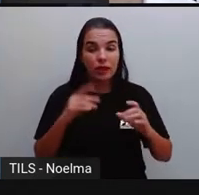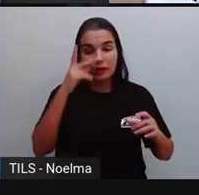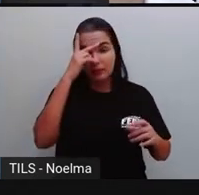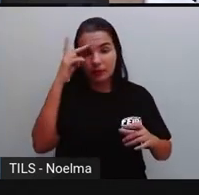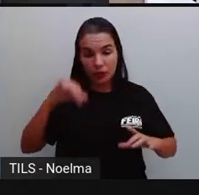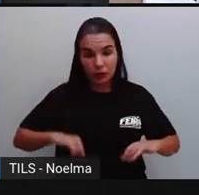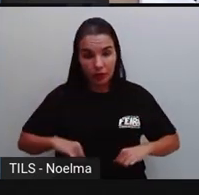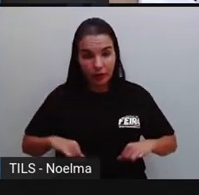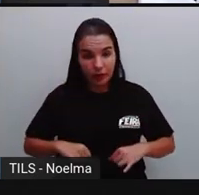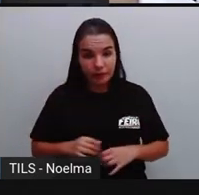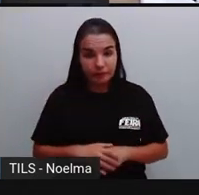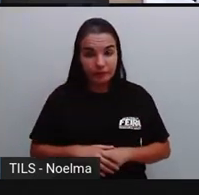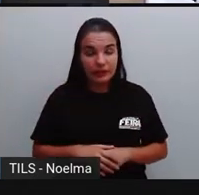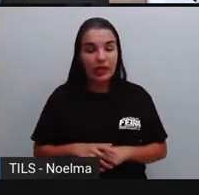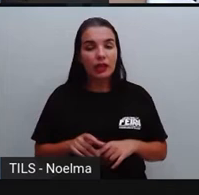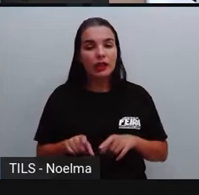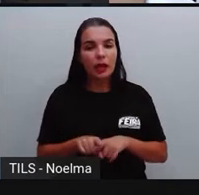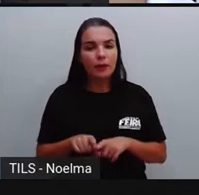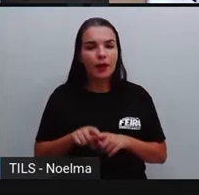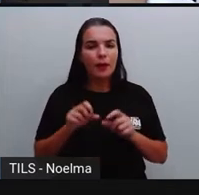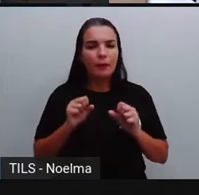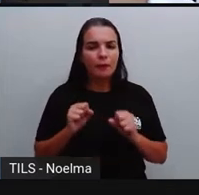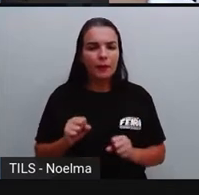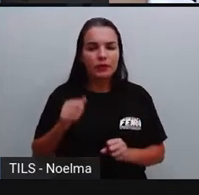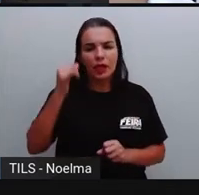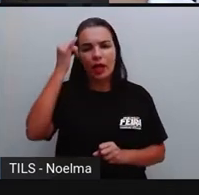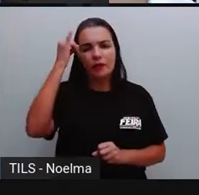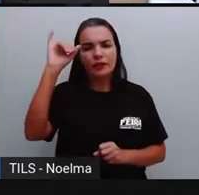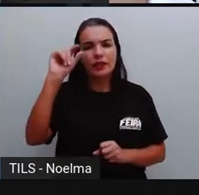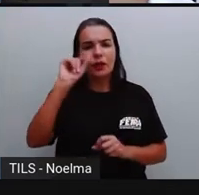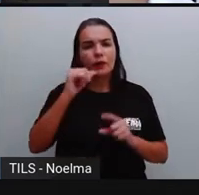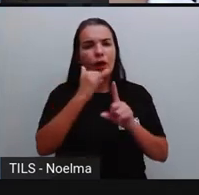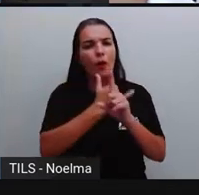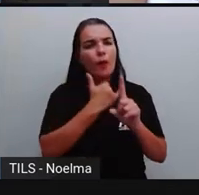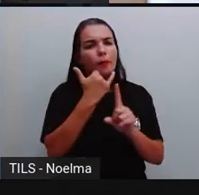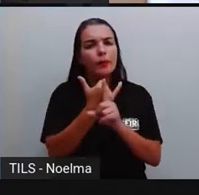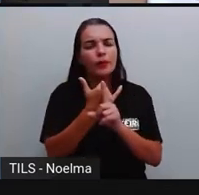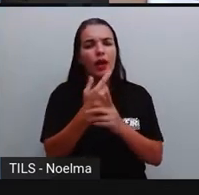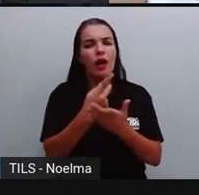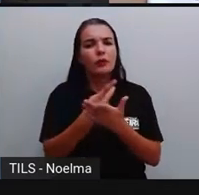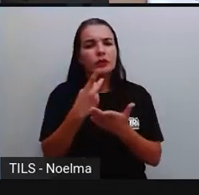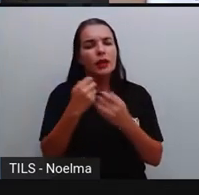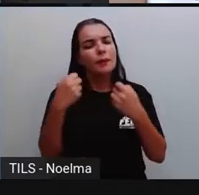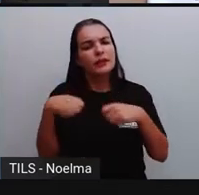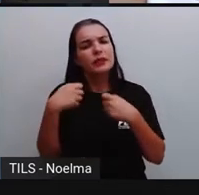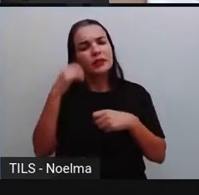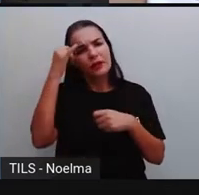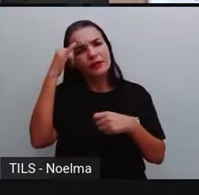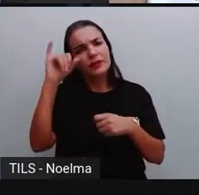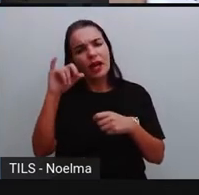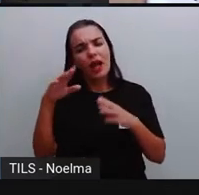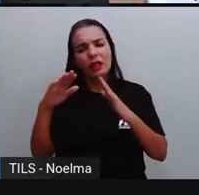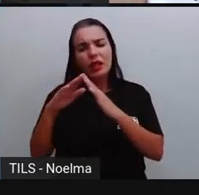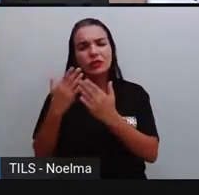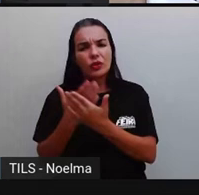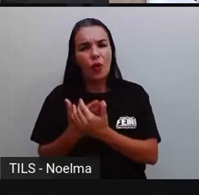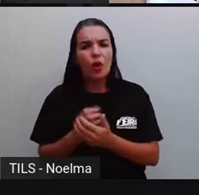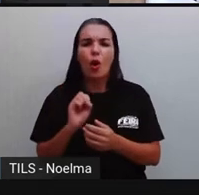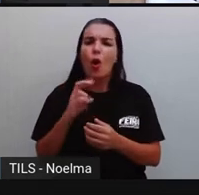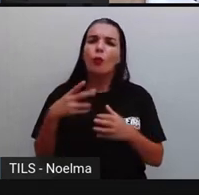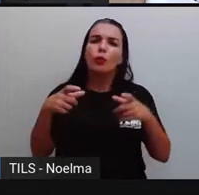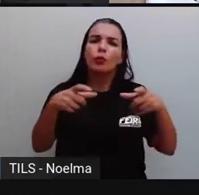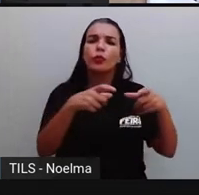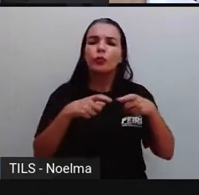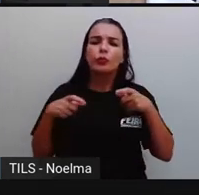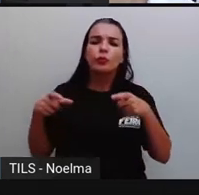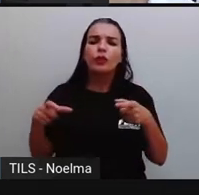a gente pode evitar também, tentar ao máximo evitar que o bullying aconteça na nossa escola, né, ou em outros